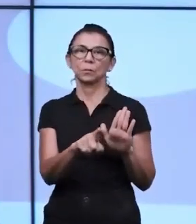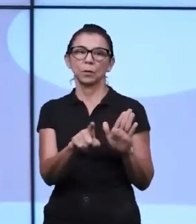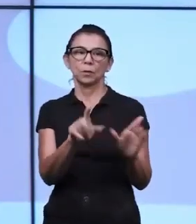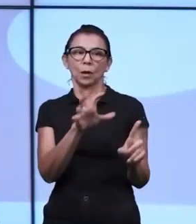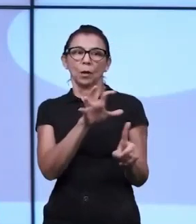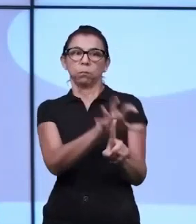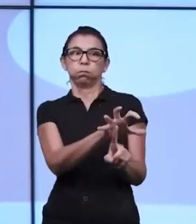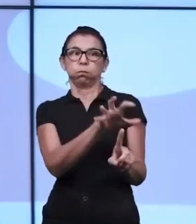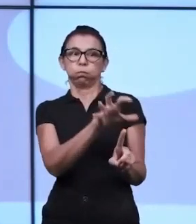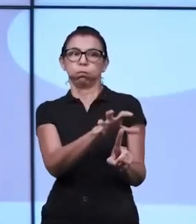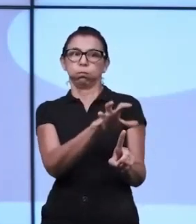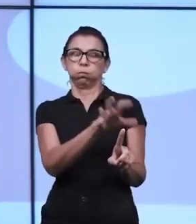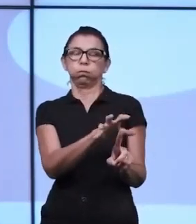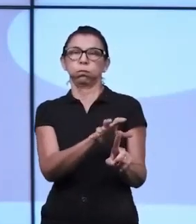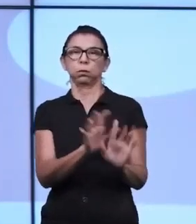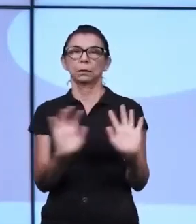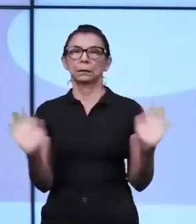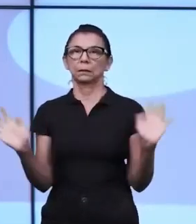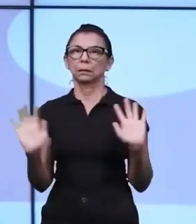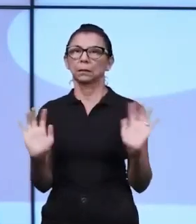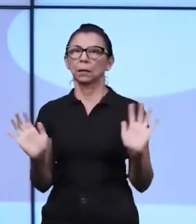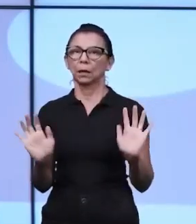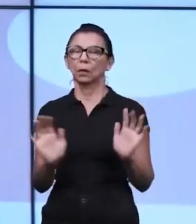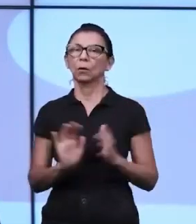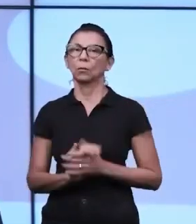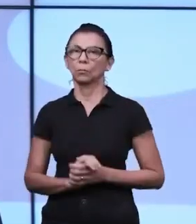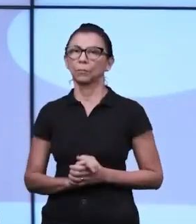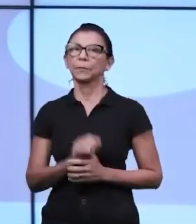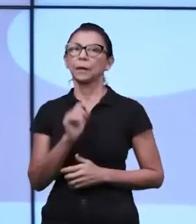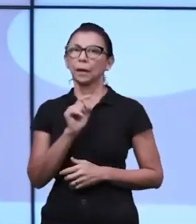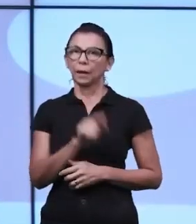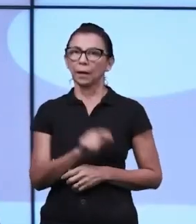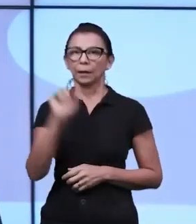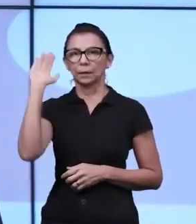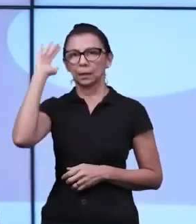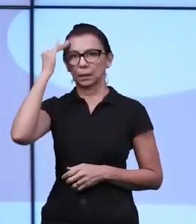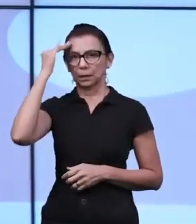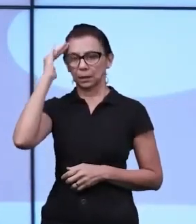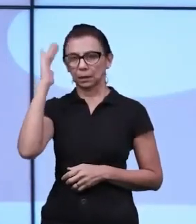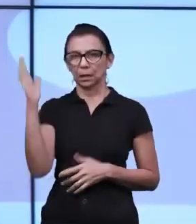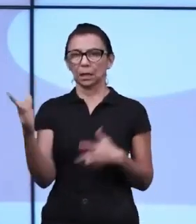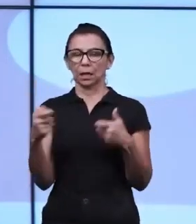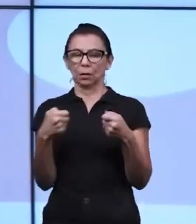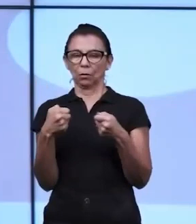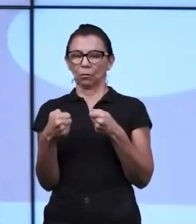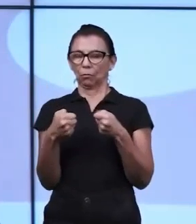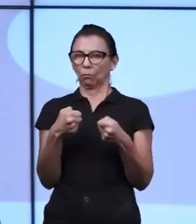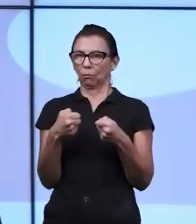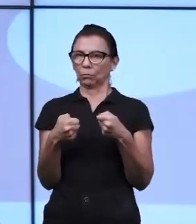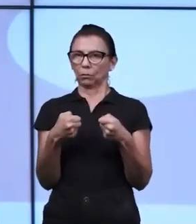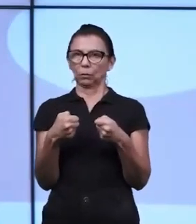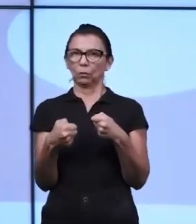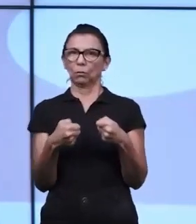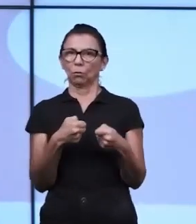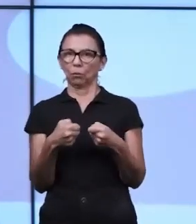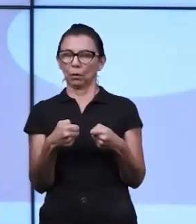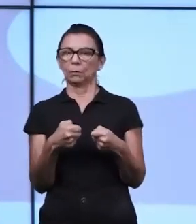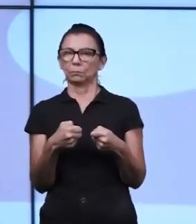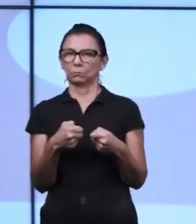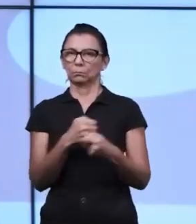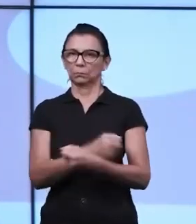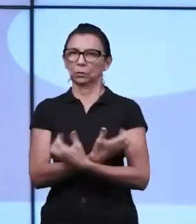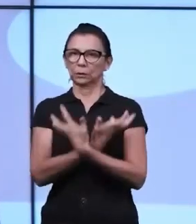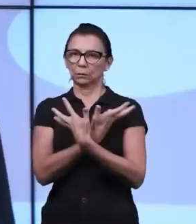pressionada e faça com que ela também consiga aprender a se controlar, aprender a se equilibrar